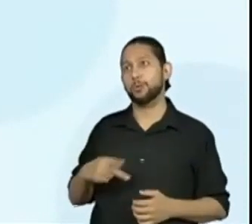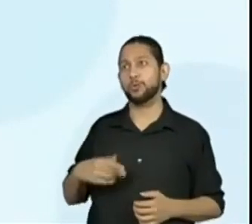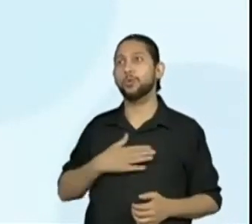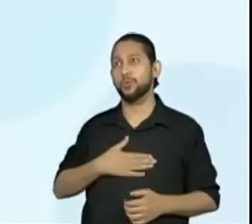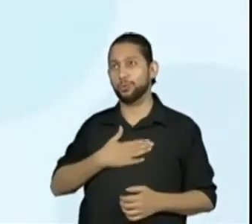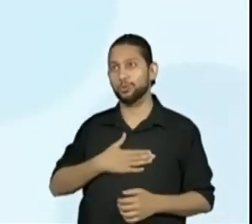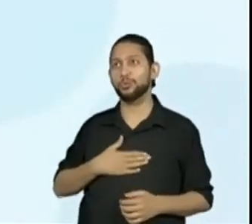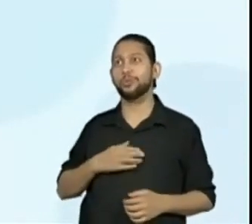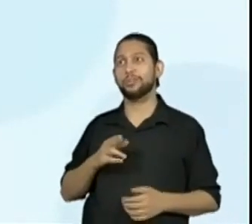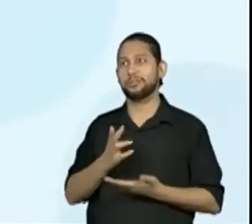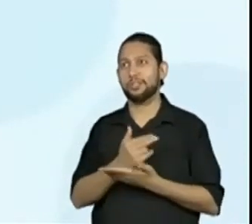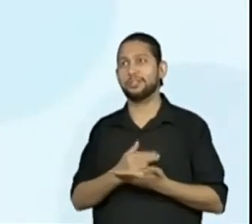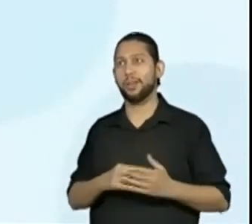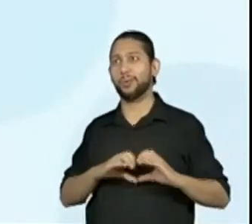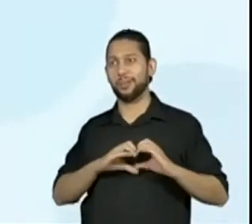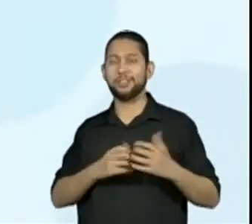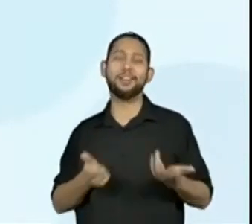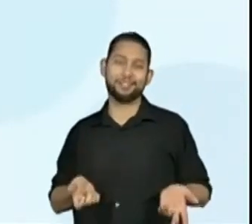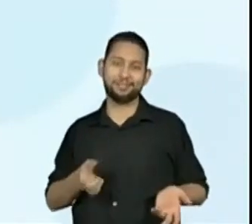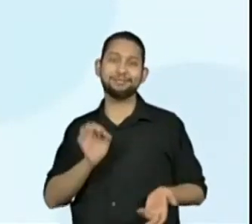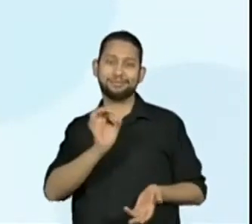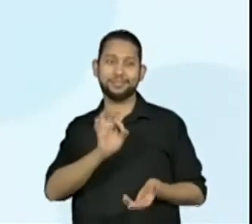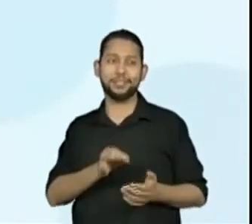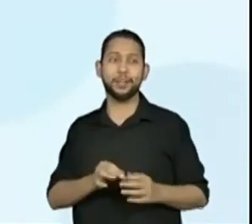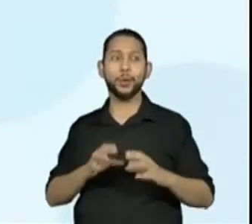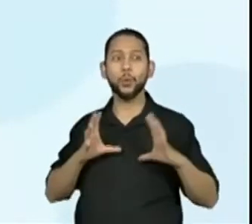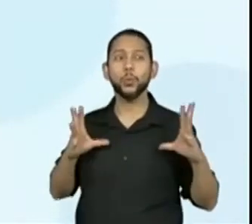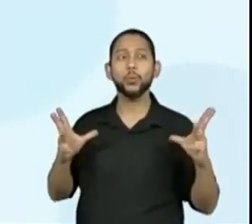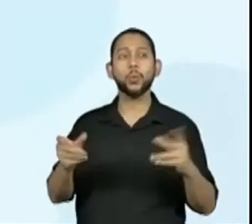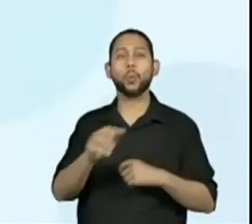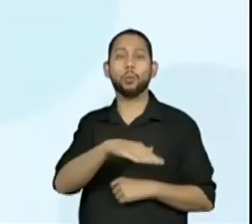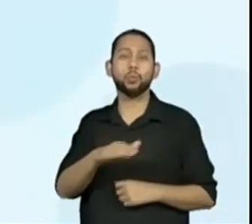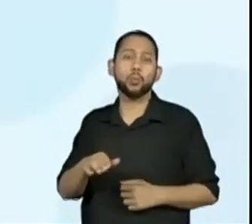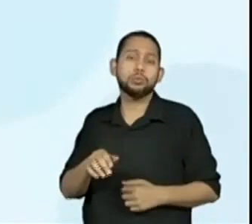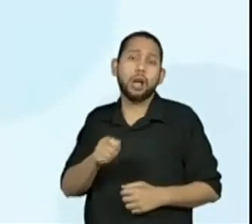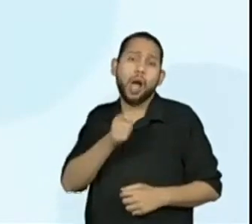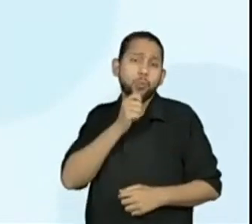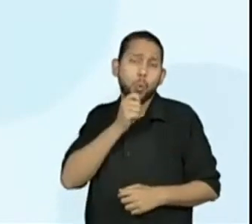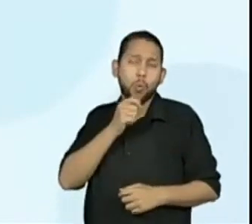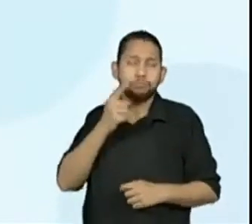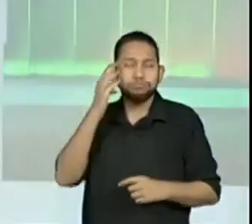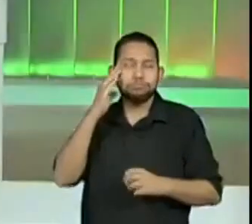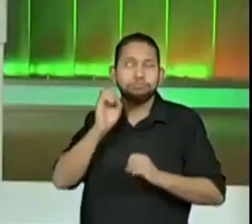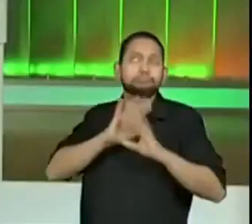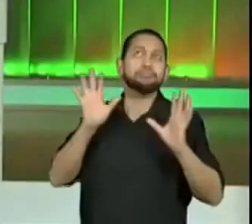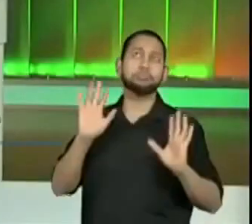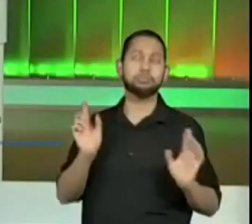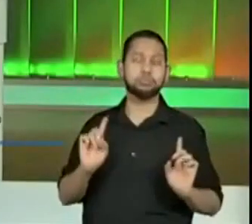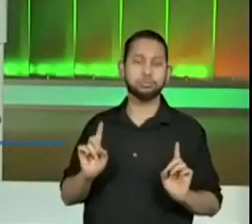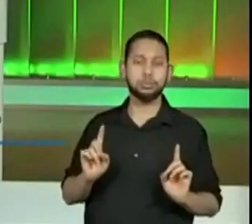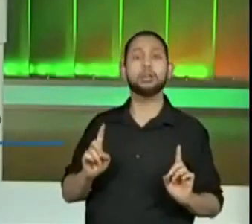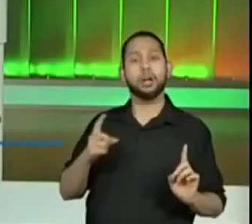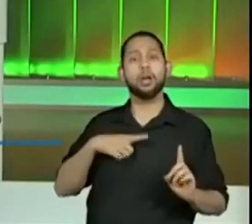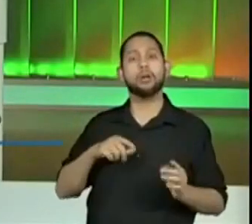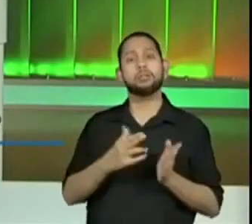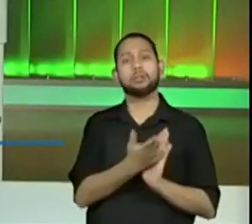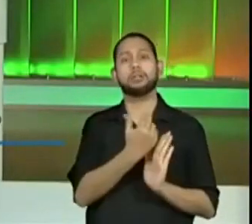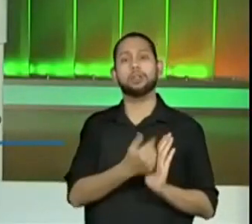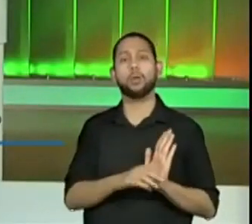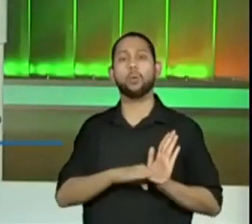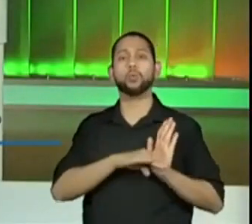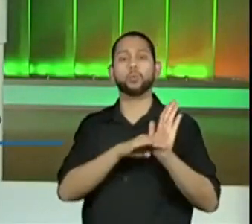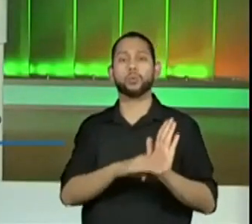imagem. Porque, assim, nem todos os alunos estão, a gente sabe, né? Todos os alunos não estão, às vezes, no mesmo nível e não entendem essa